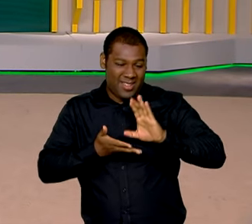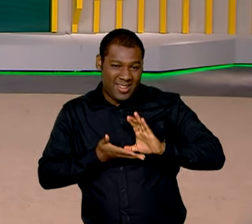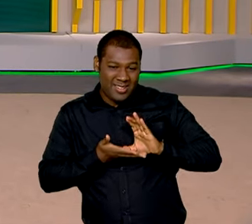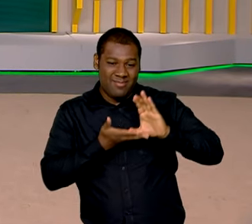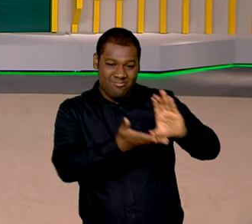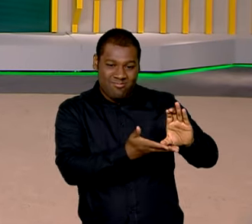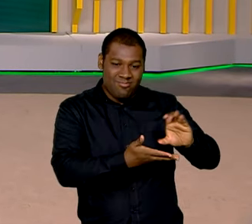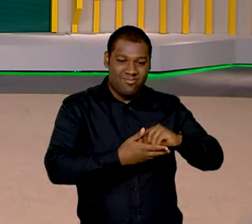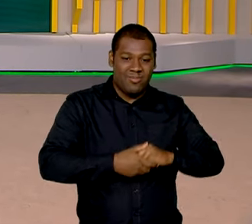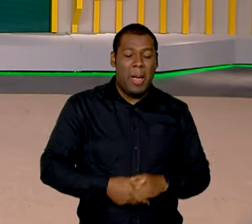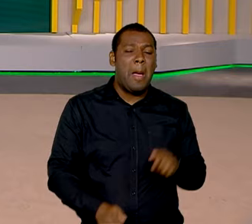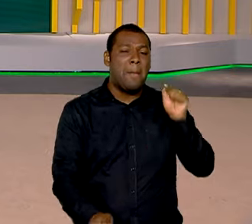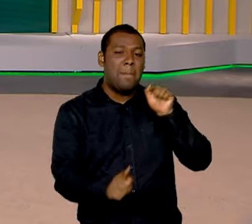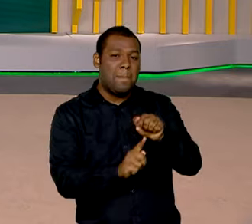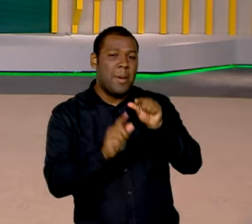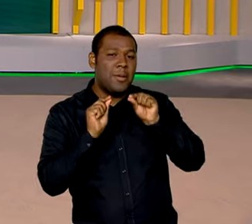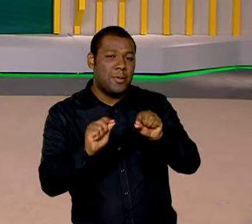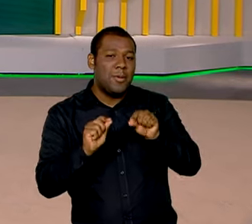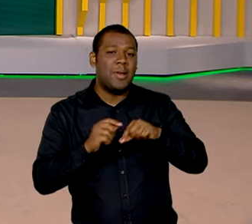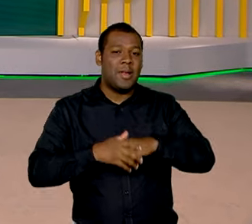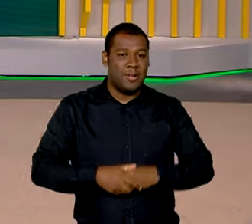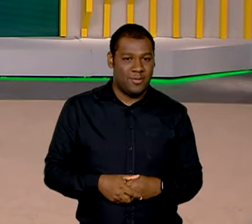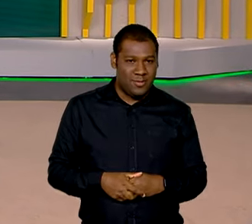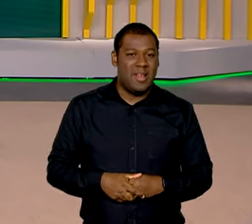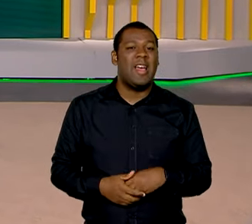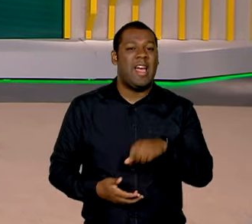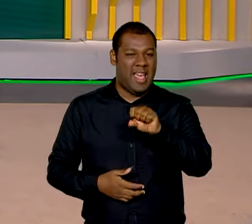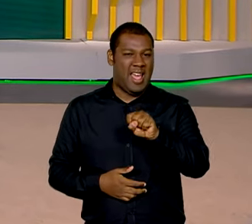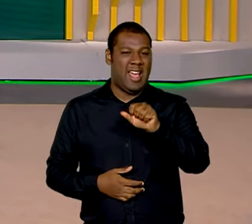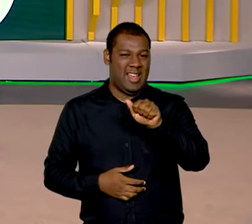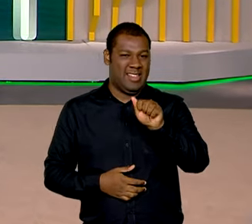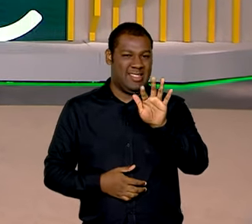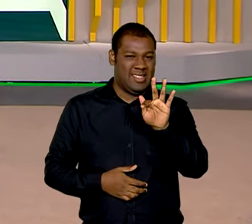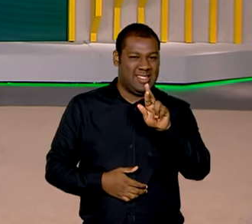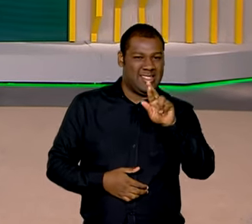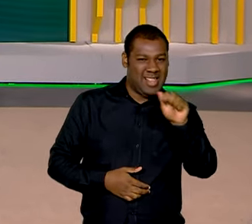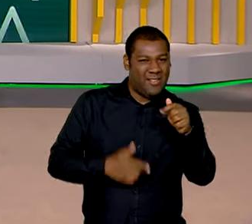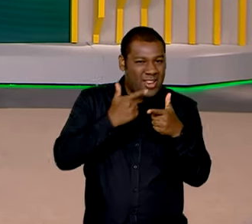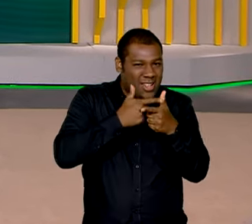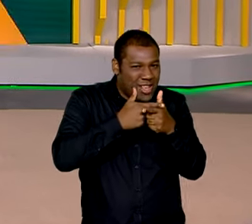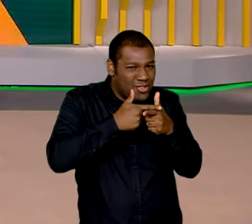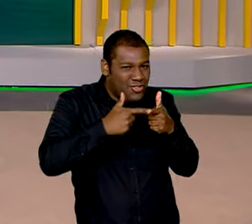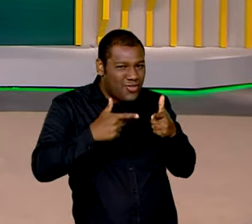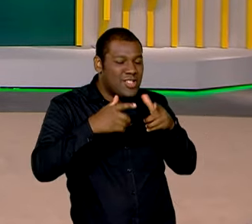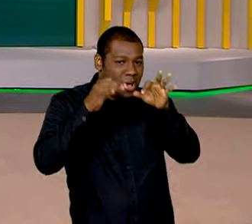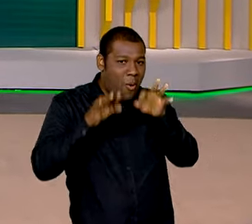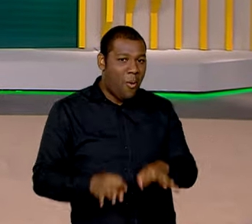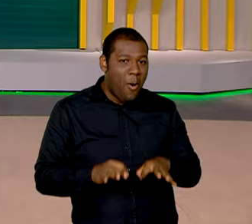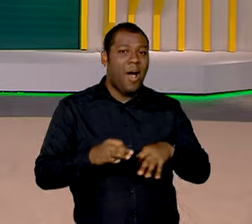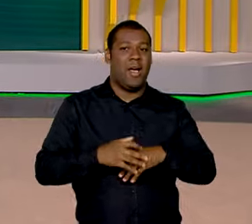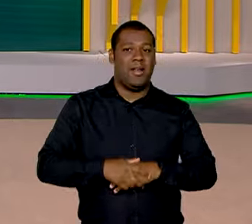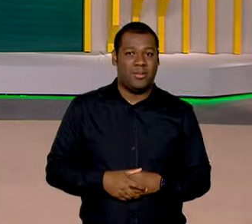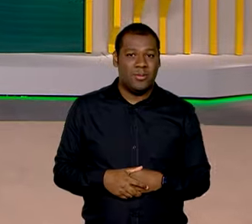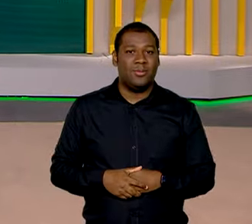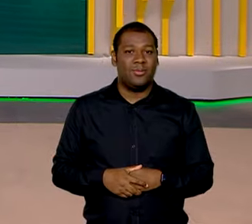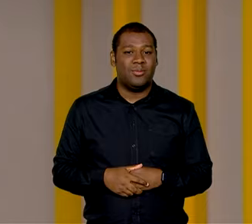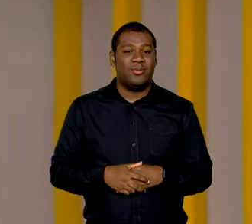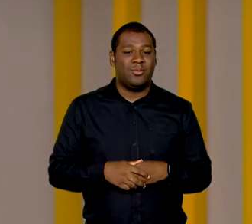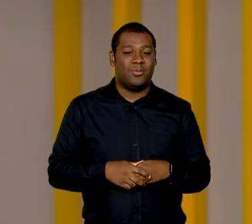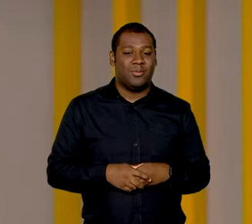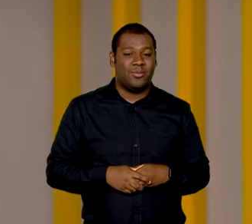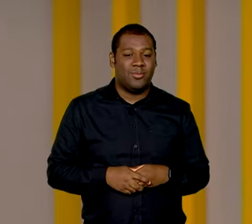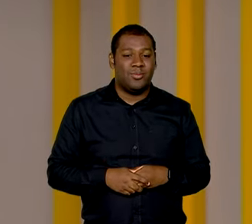país. A meta é melhorar a distribuição dos produtos do campo para os principais portos do país.